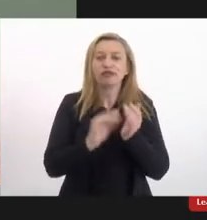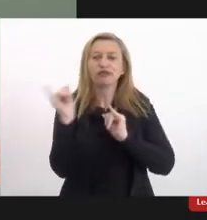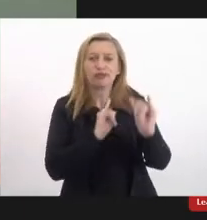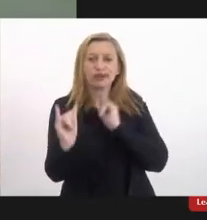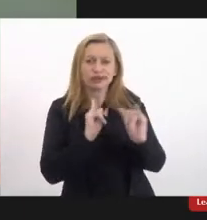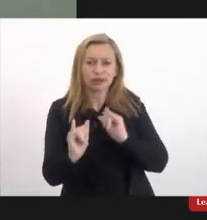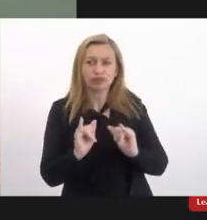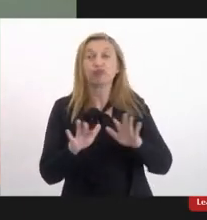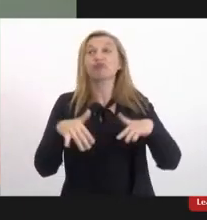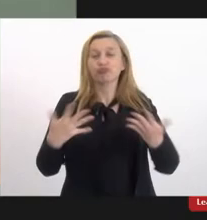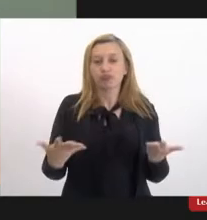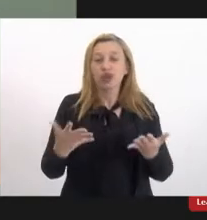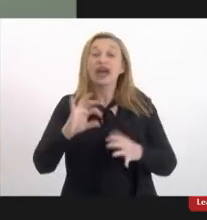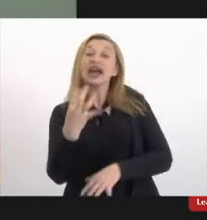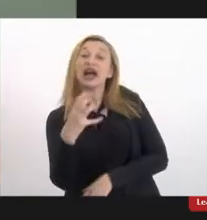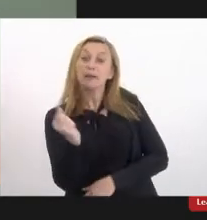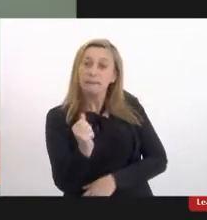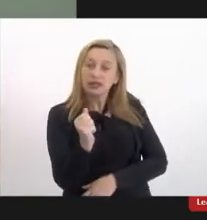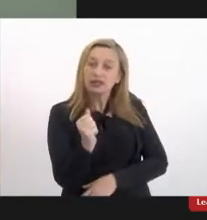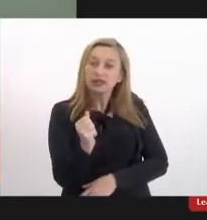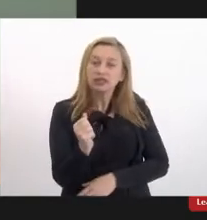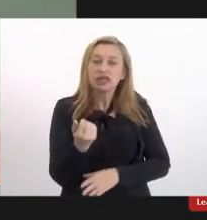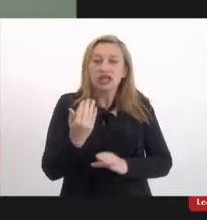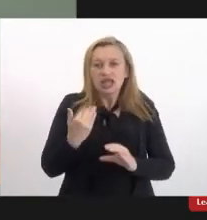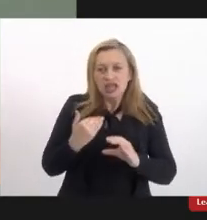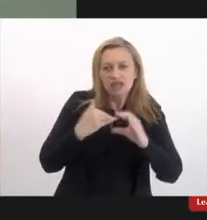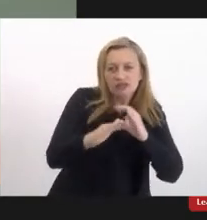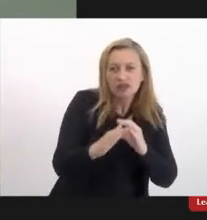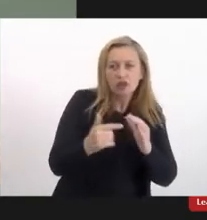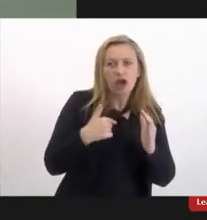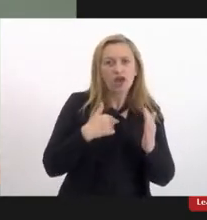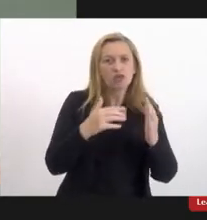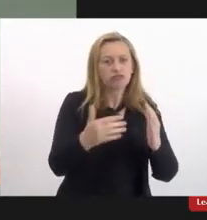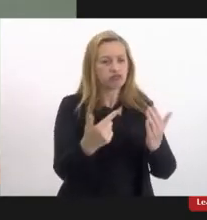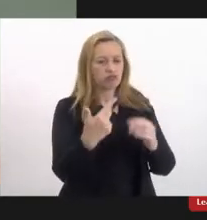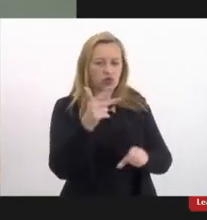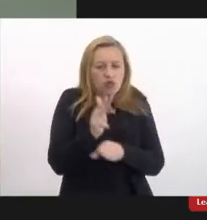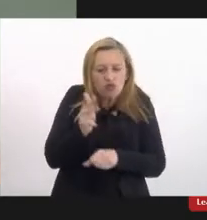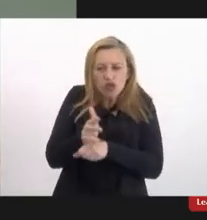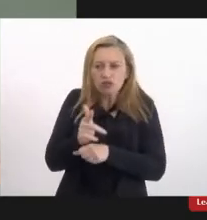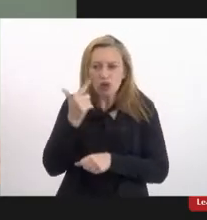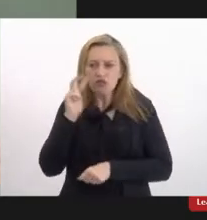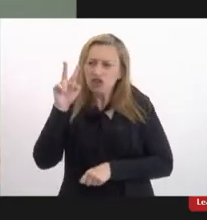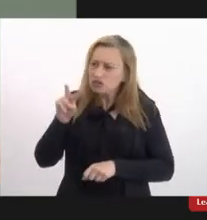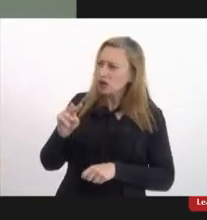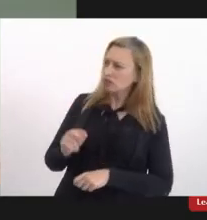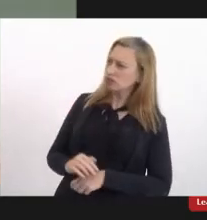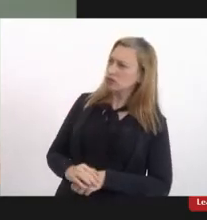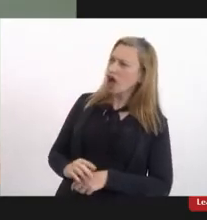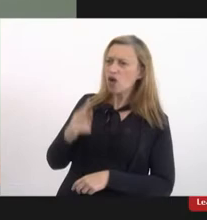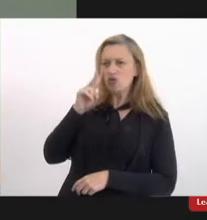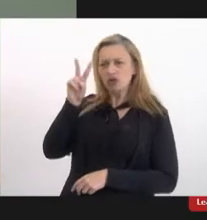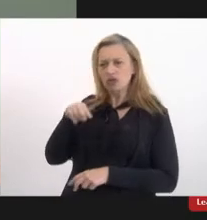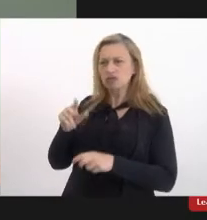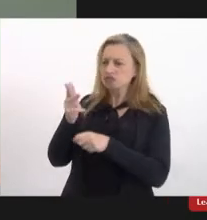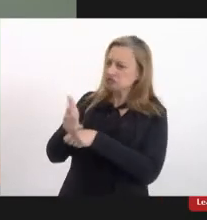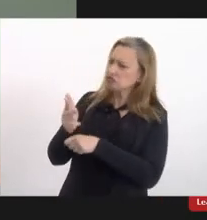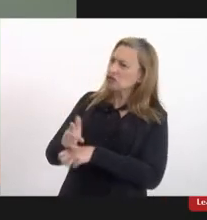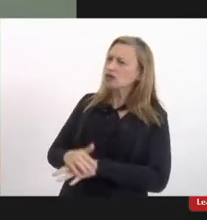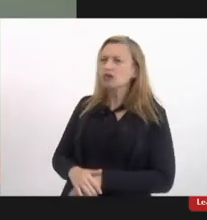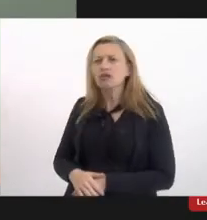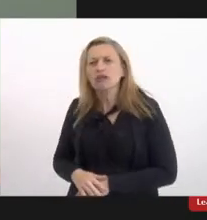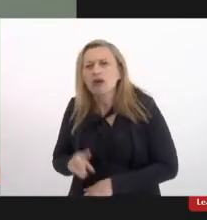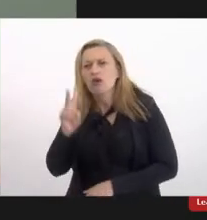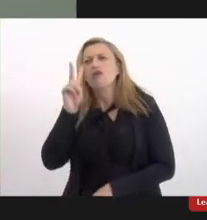lança a campanha e me enviam eu recebo o vídeo da campanha aí eu olhei o vídeo estou eu ali